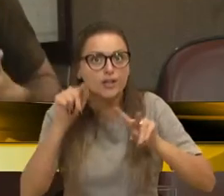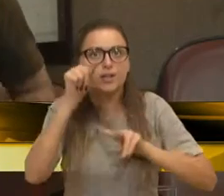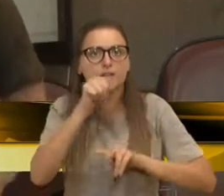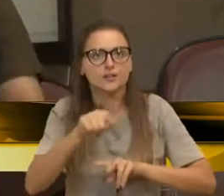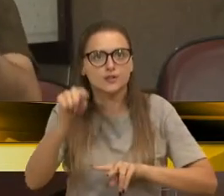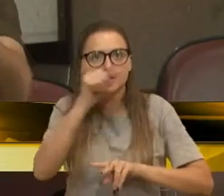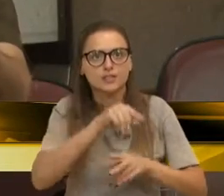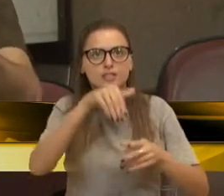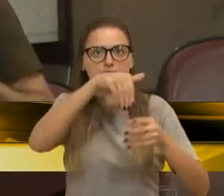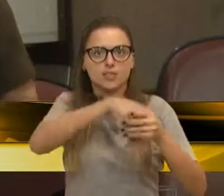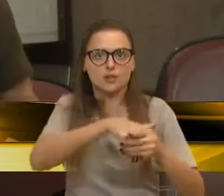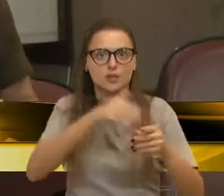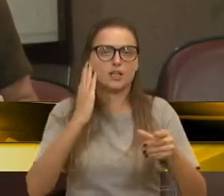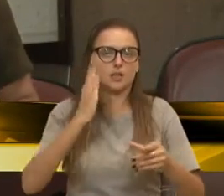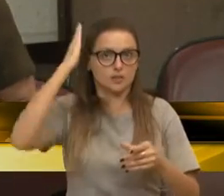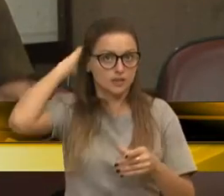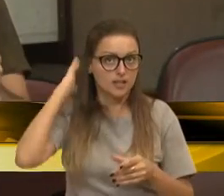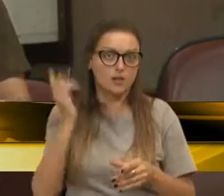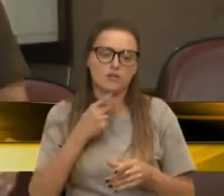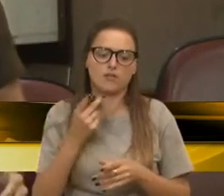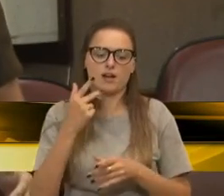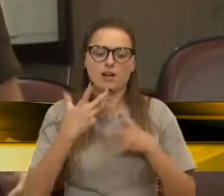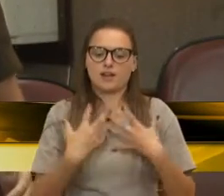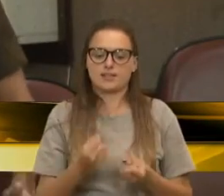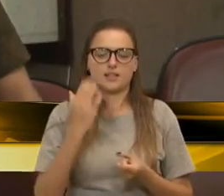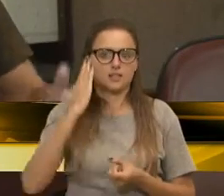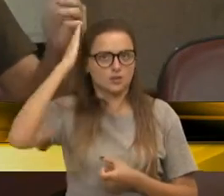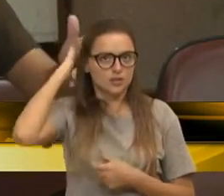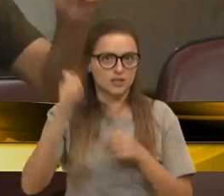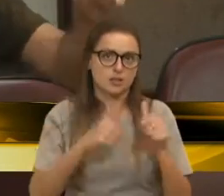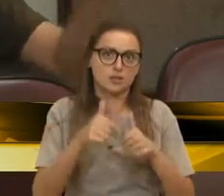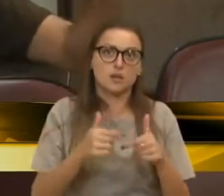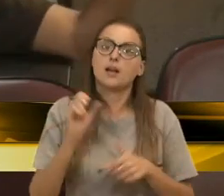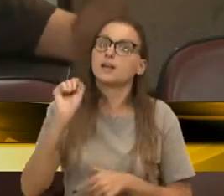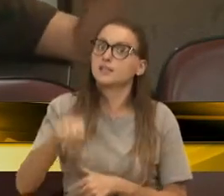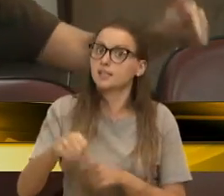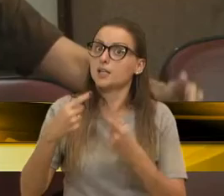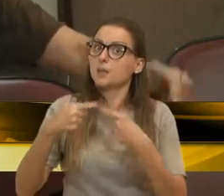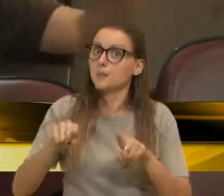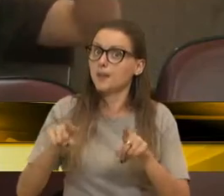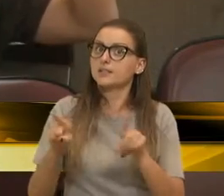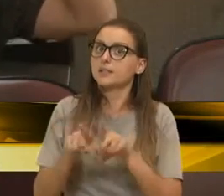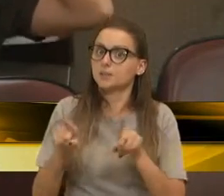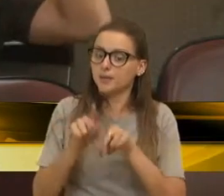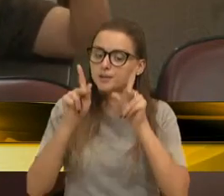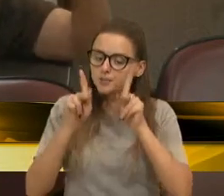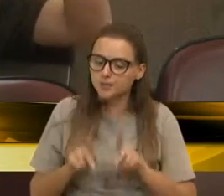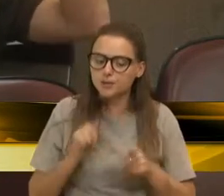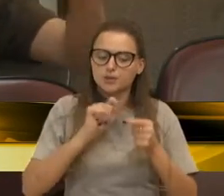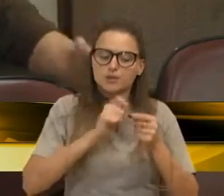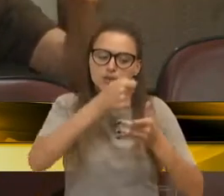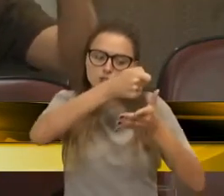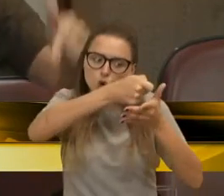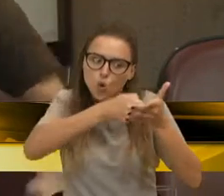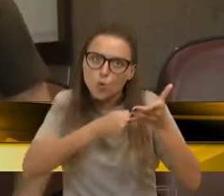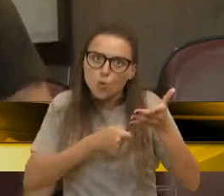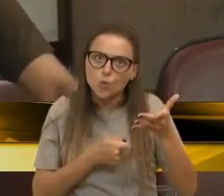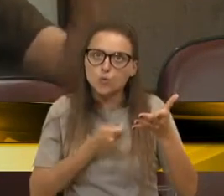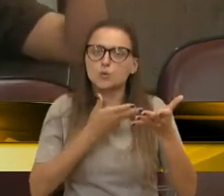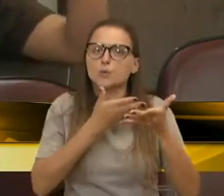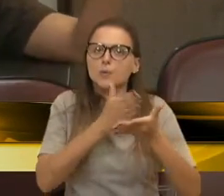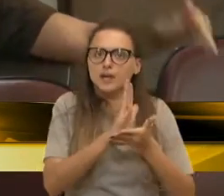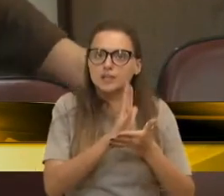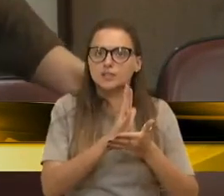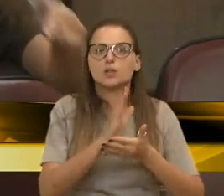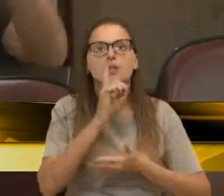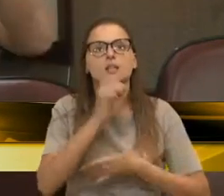e diz, deixa o prefeito trabalhar, eu estou deixando. Mas deixem as pessoas também que passaram pelo curso, o crivo do concurso público,